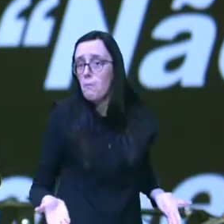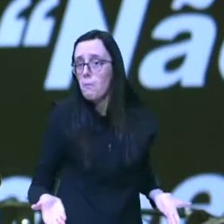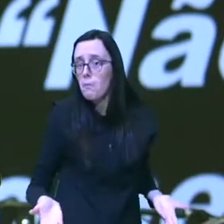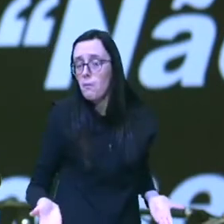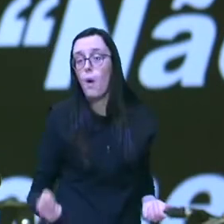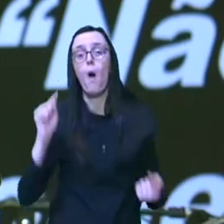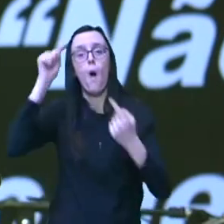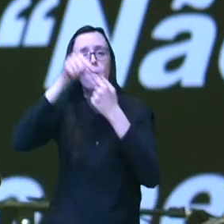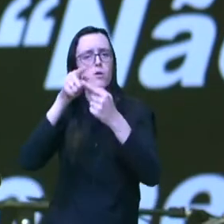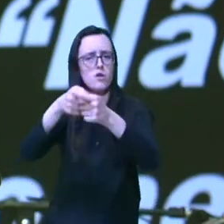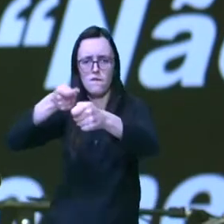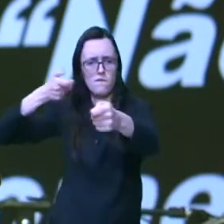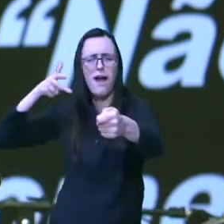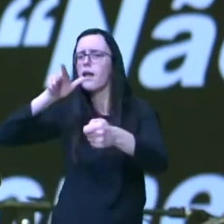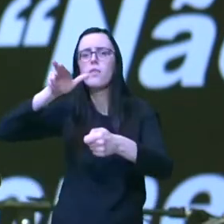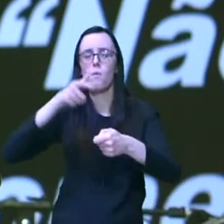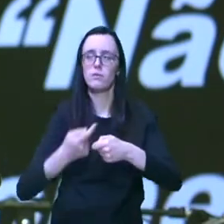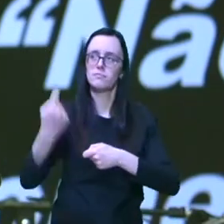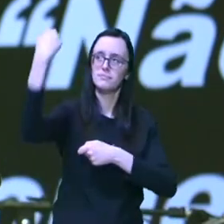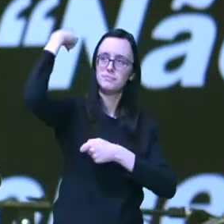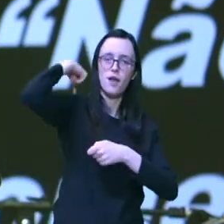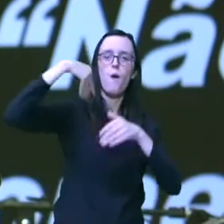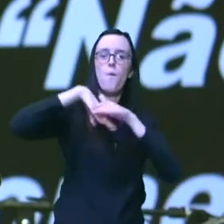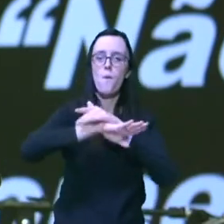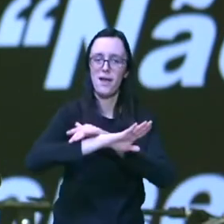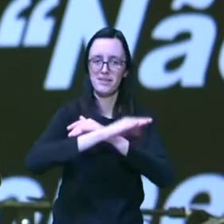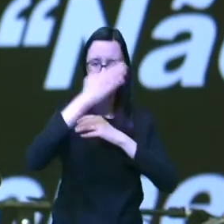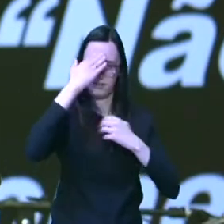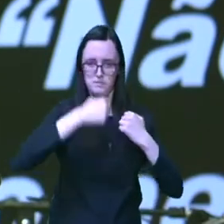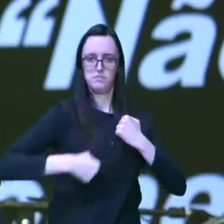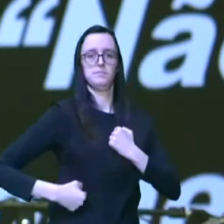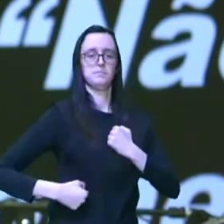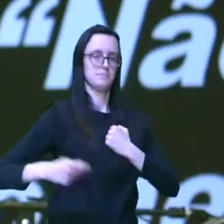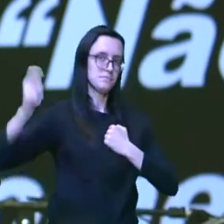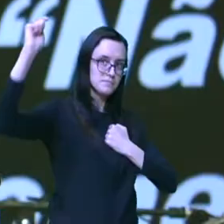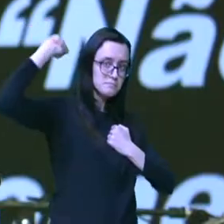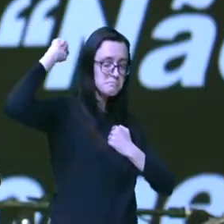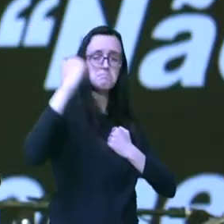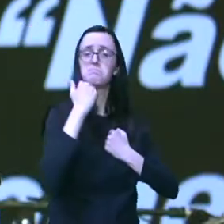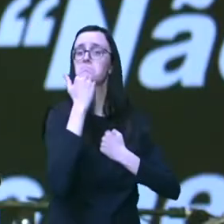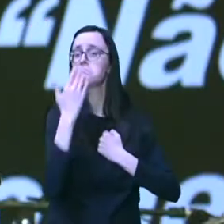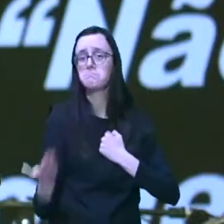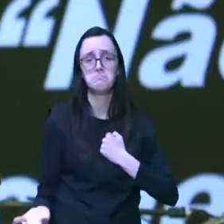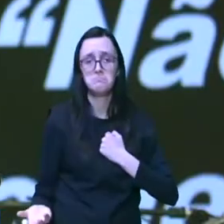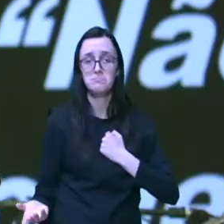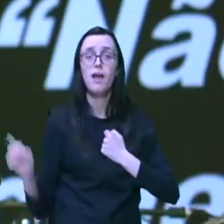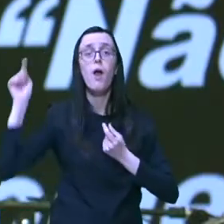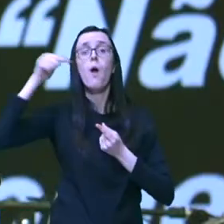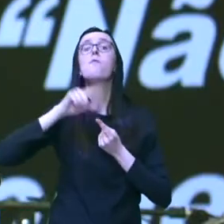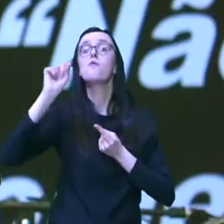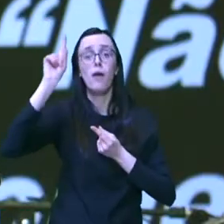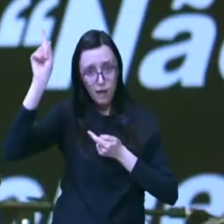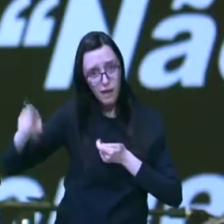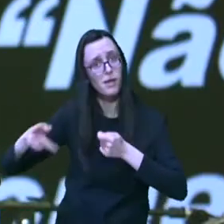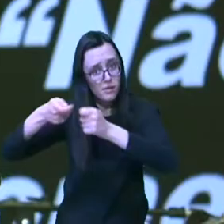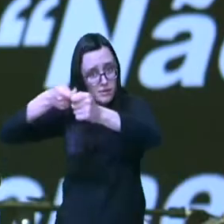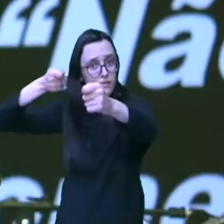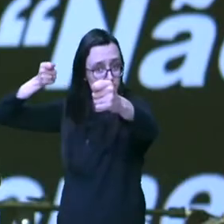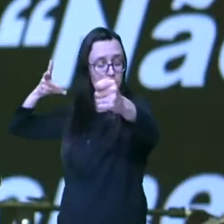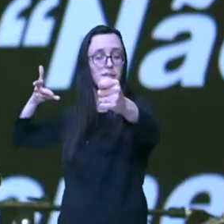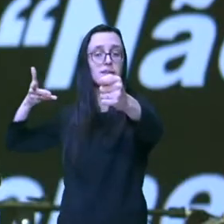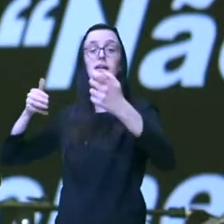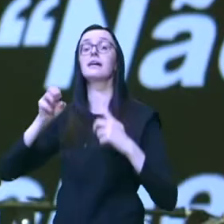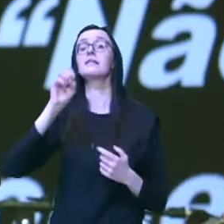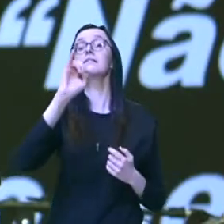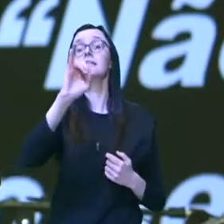flecha não é estar na aljava o objetivo da flecha é ser lançado e se